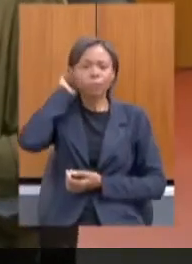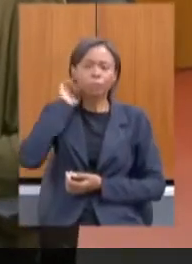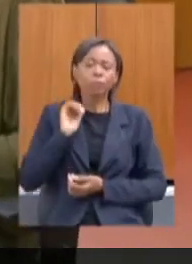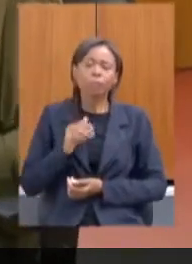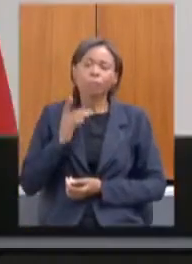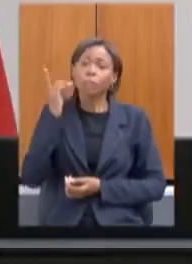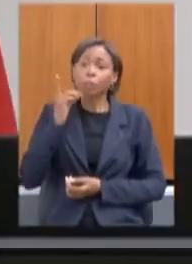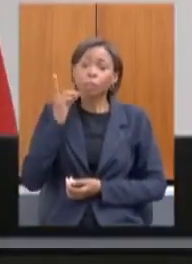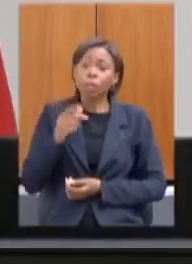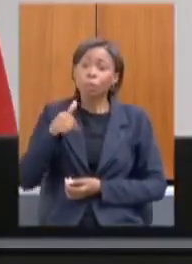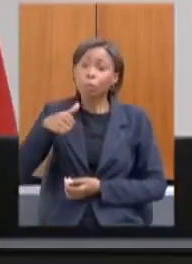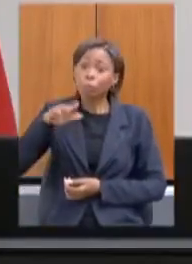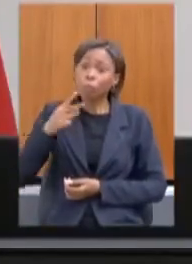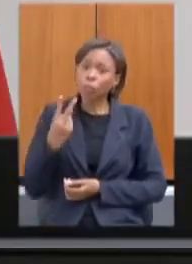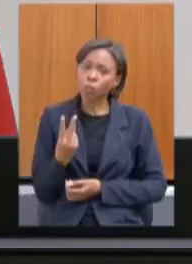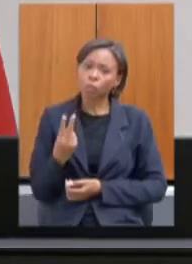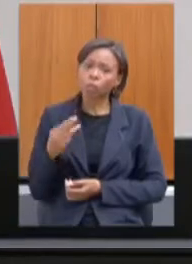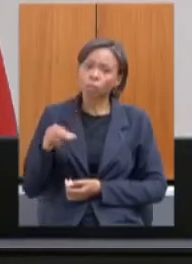você tem mais dois minutos.